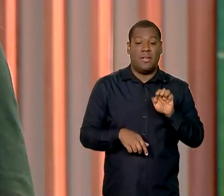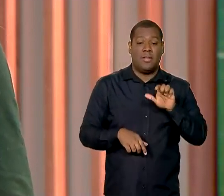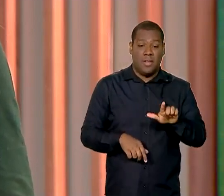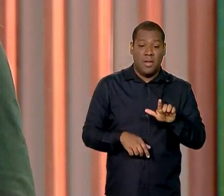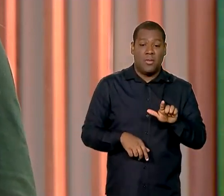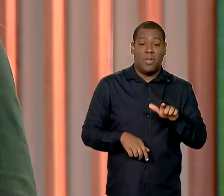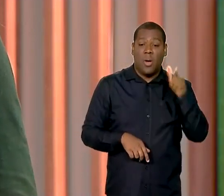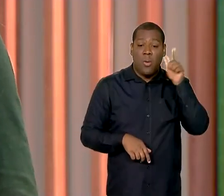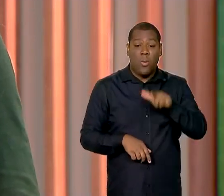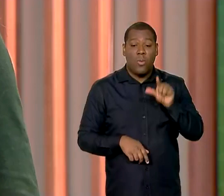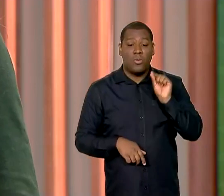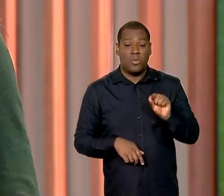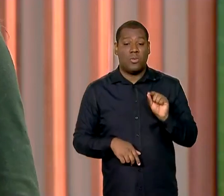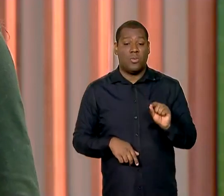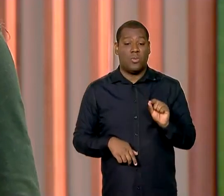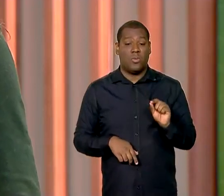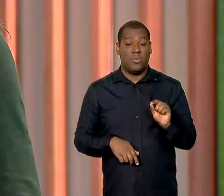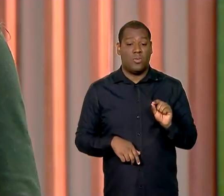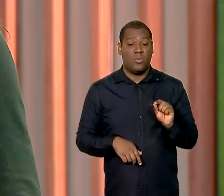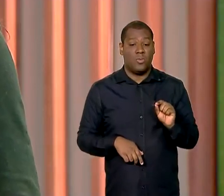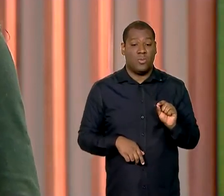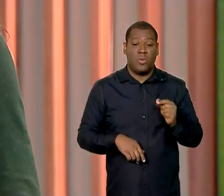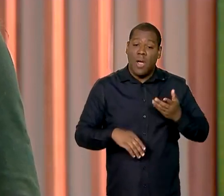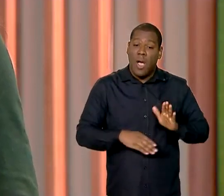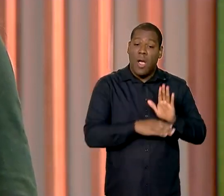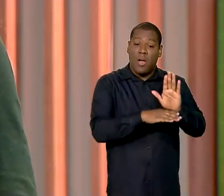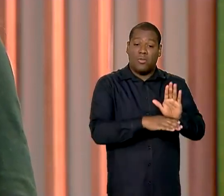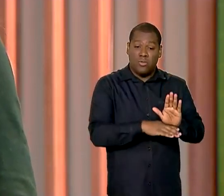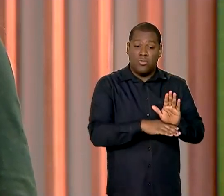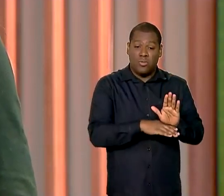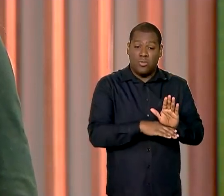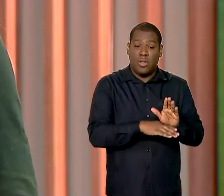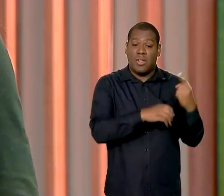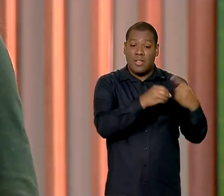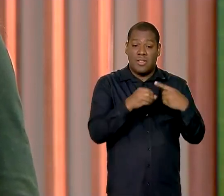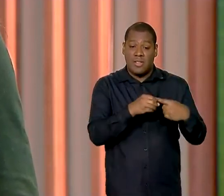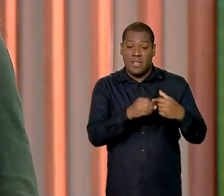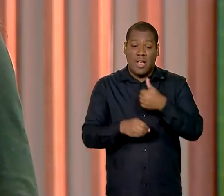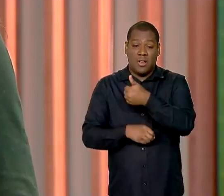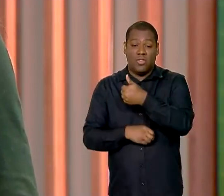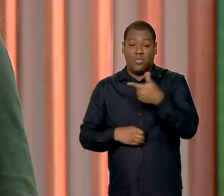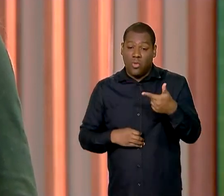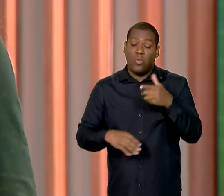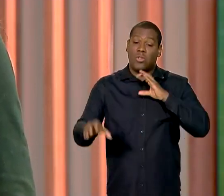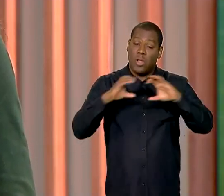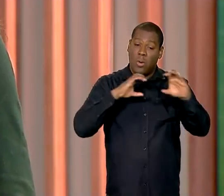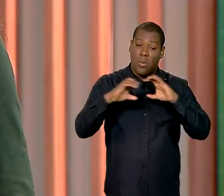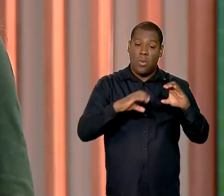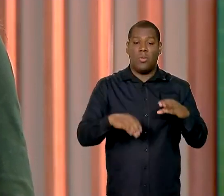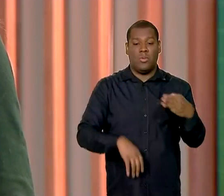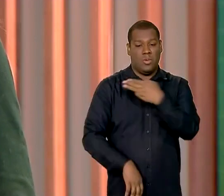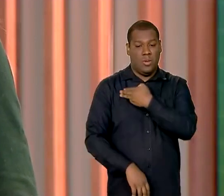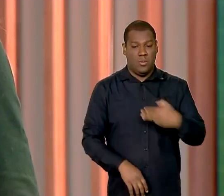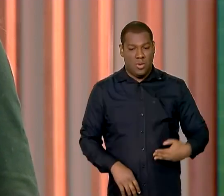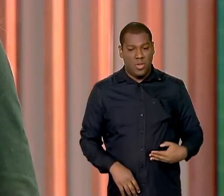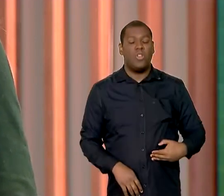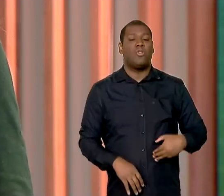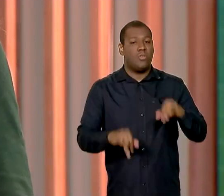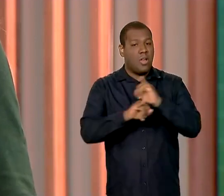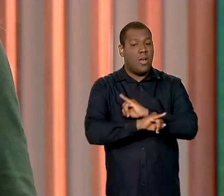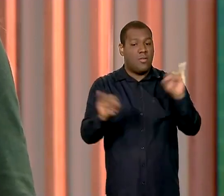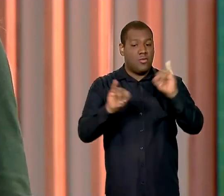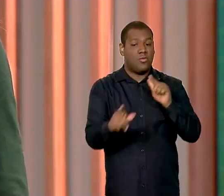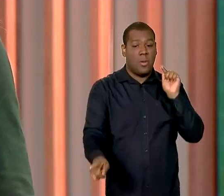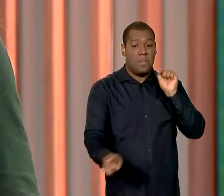de 12 para 4 o número de cidades sem serviços de telecomunicações. O ministro Juscelino Filho disse que a